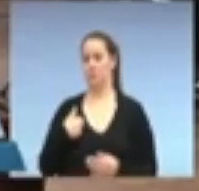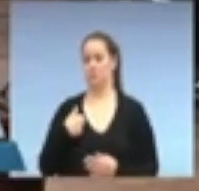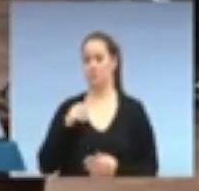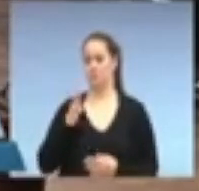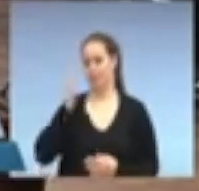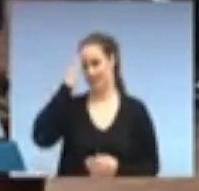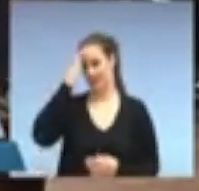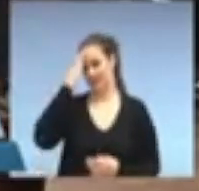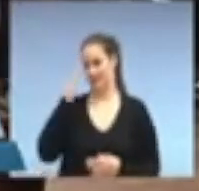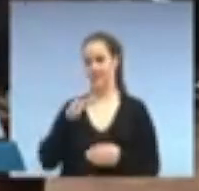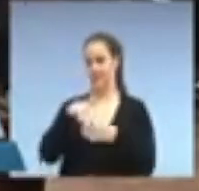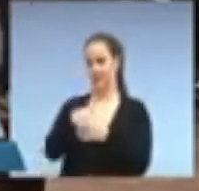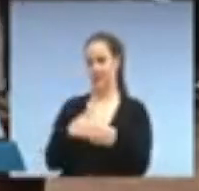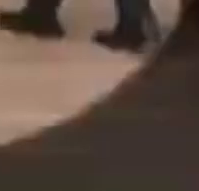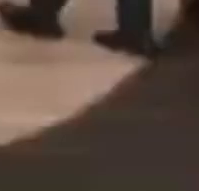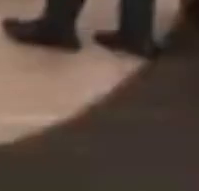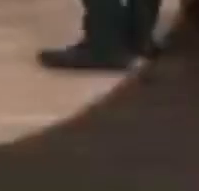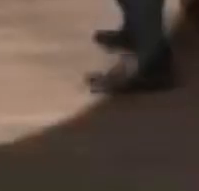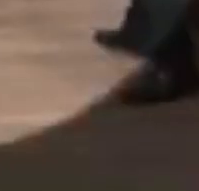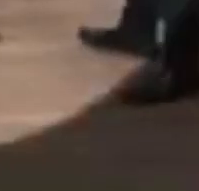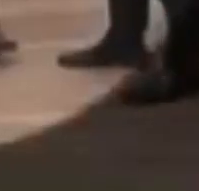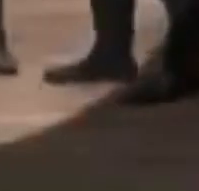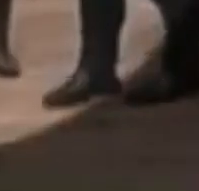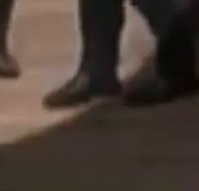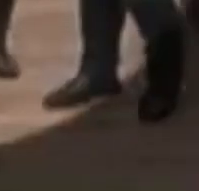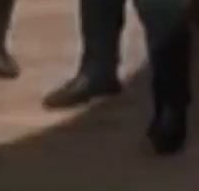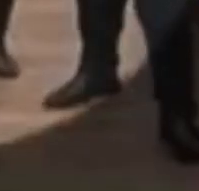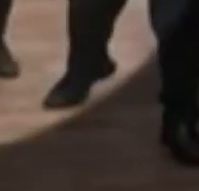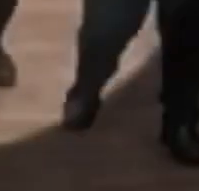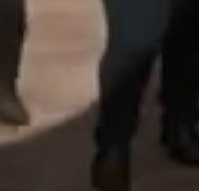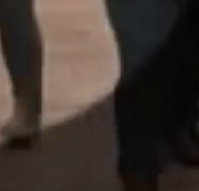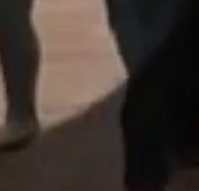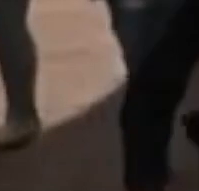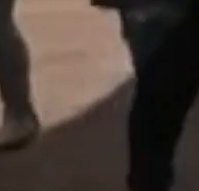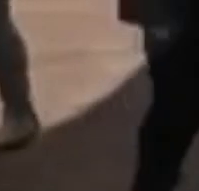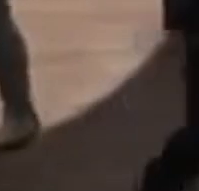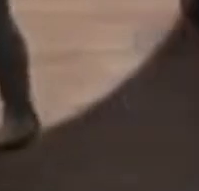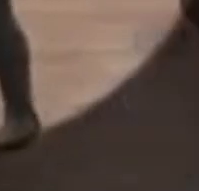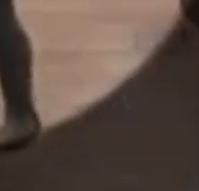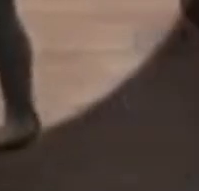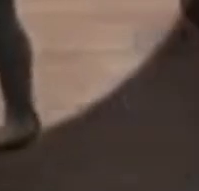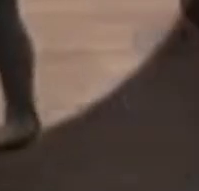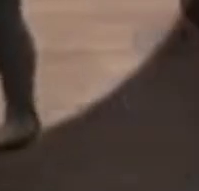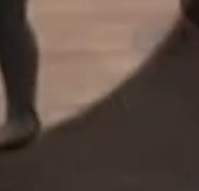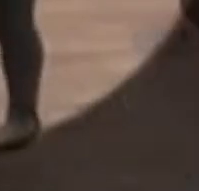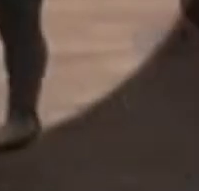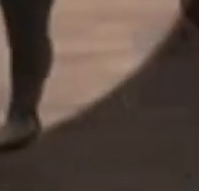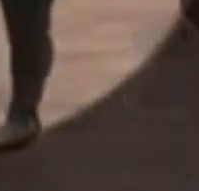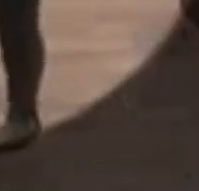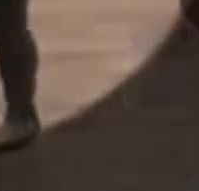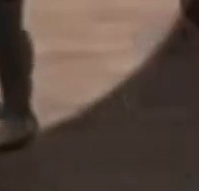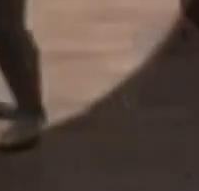Olha, Gustavo, eu vi hoje essa imagem e ela me remete ao próprio temática que eu tento